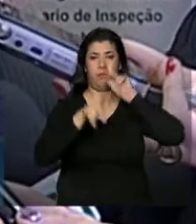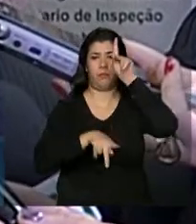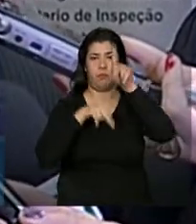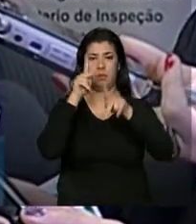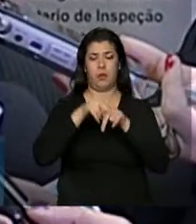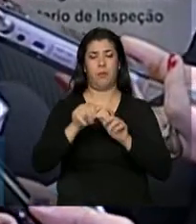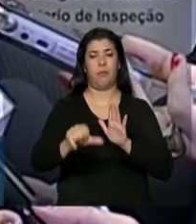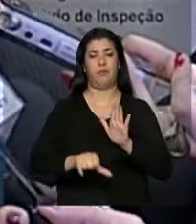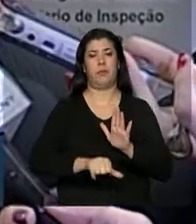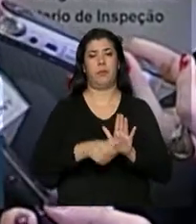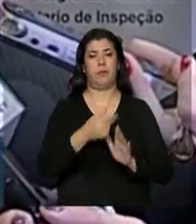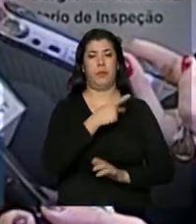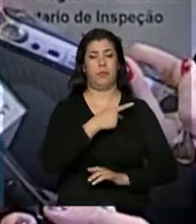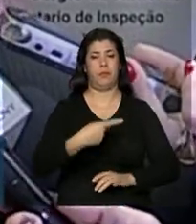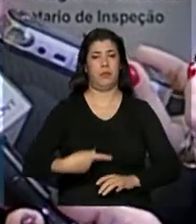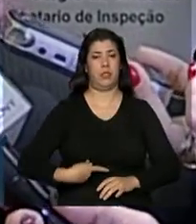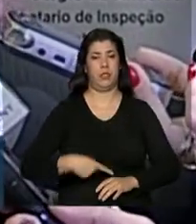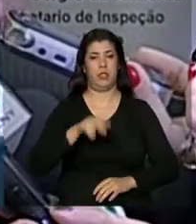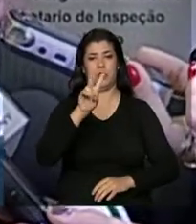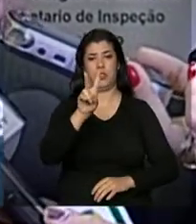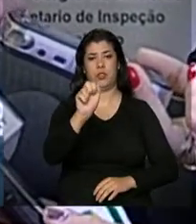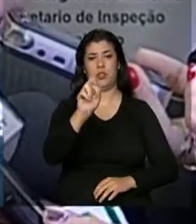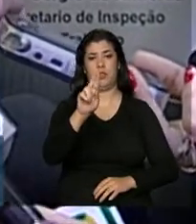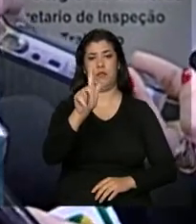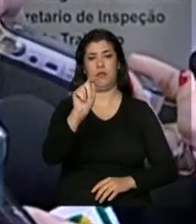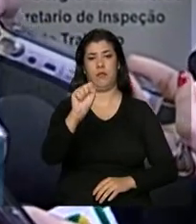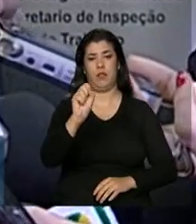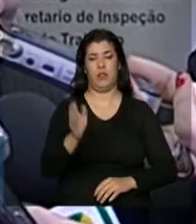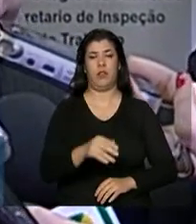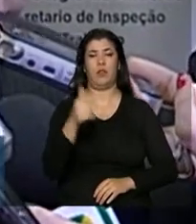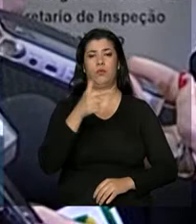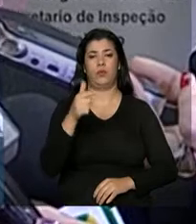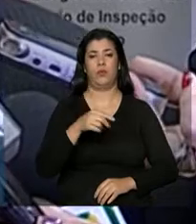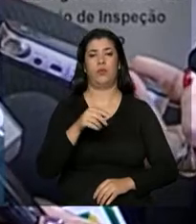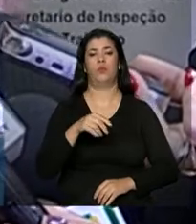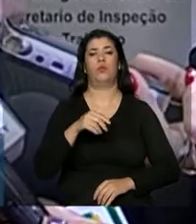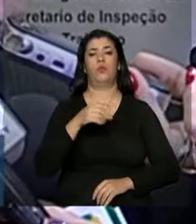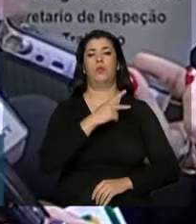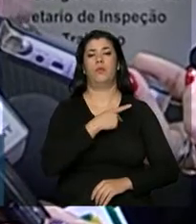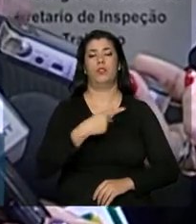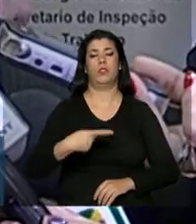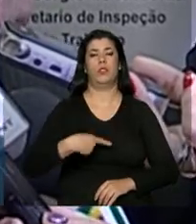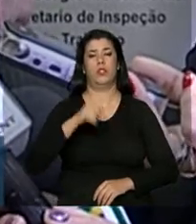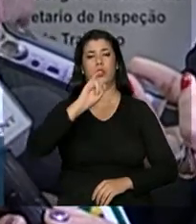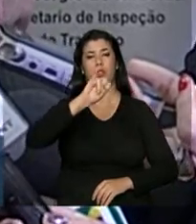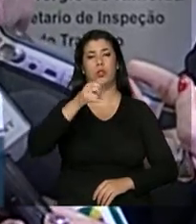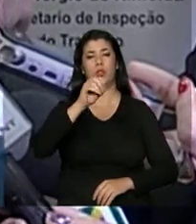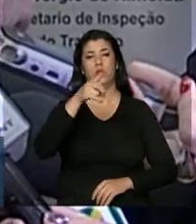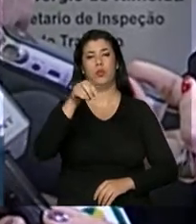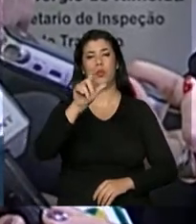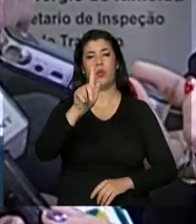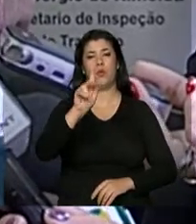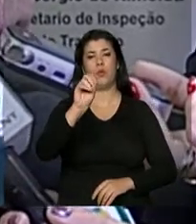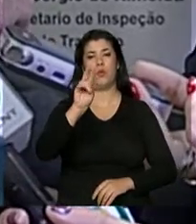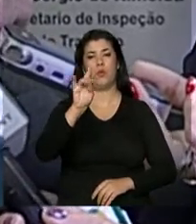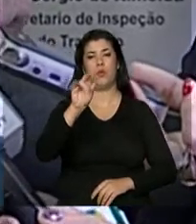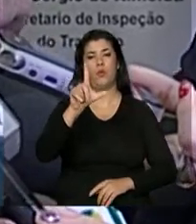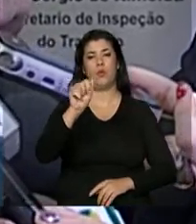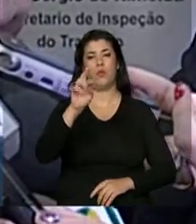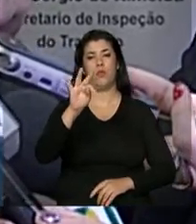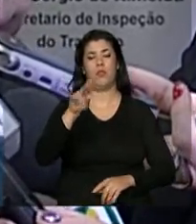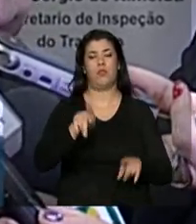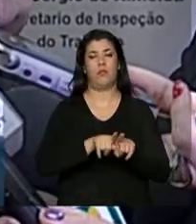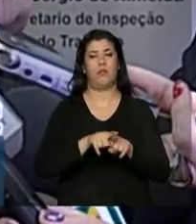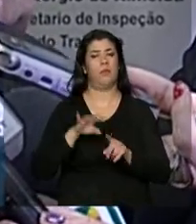do presidente Vargas, o governo do presidente João Goulart e esse governo. Então, nós vivemos todos esses momentos